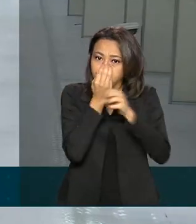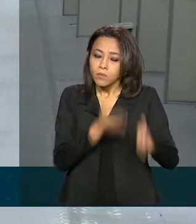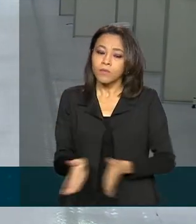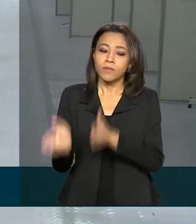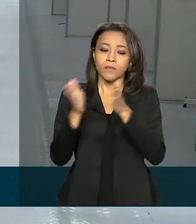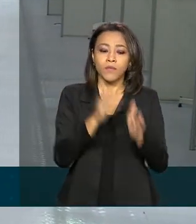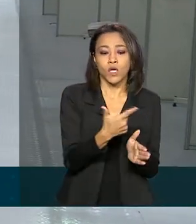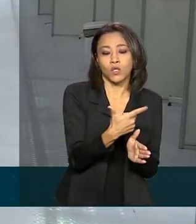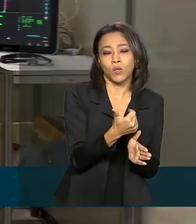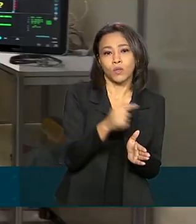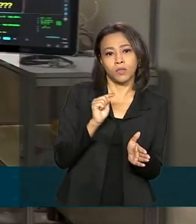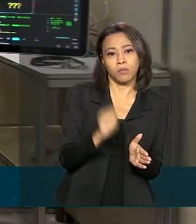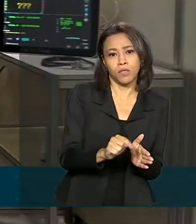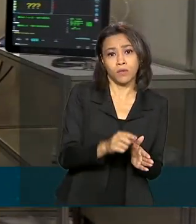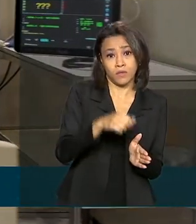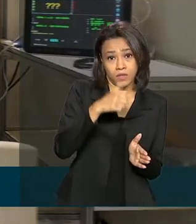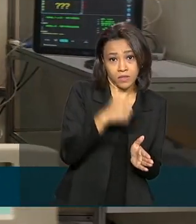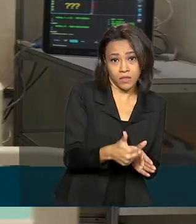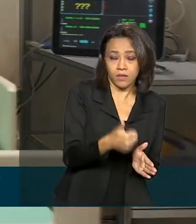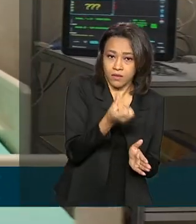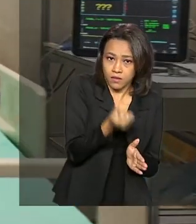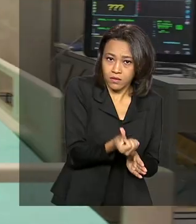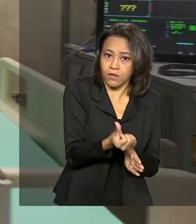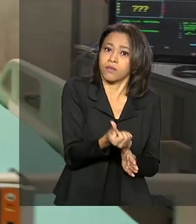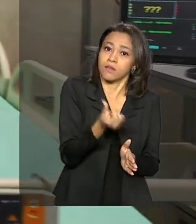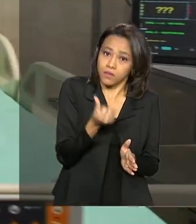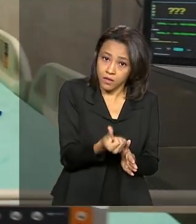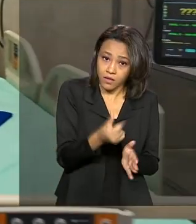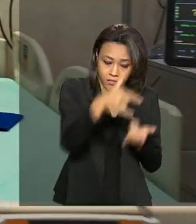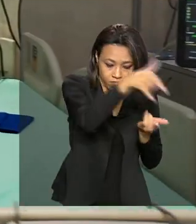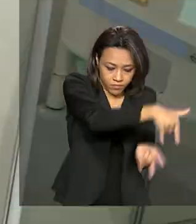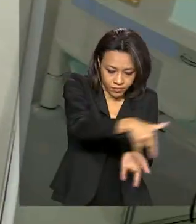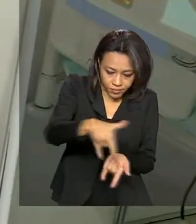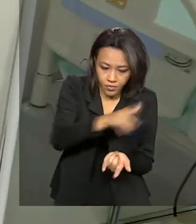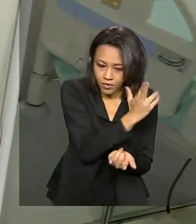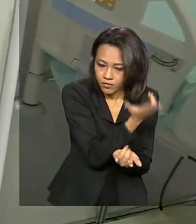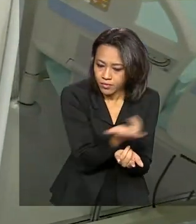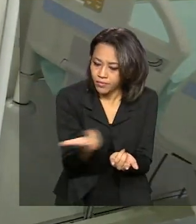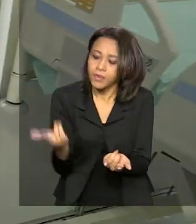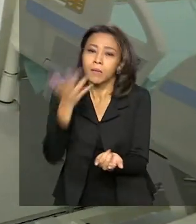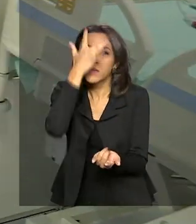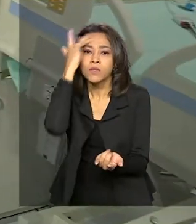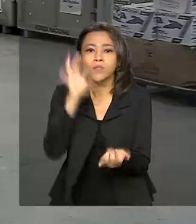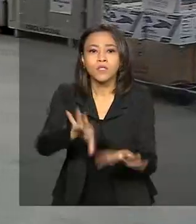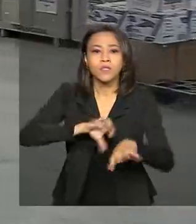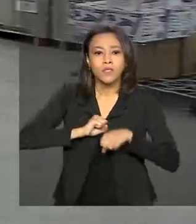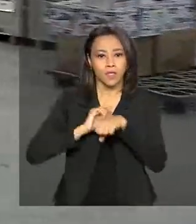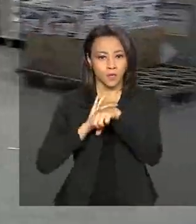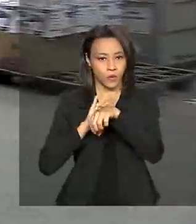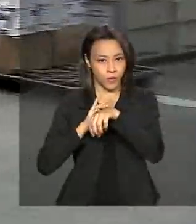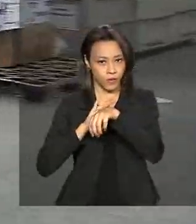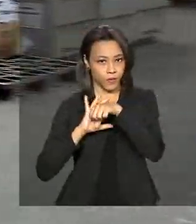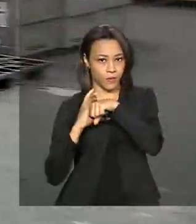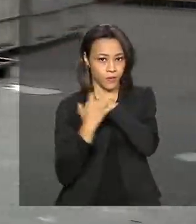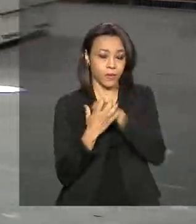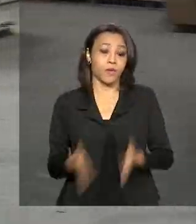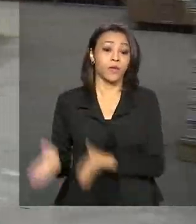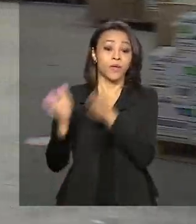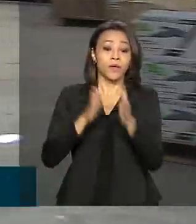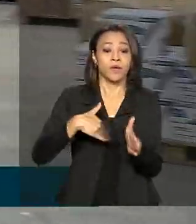.166 leitos de UTI exclusivos para pacientes com coronavírus e forneceu mais de